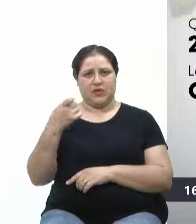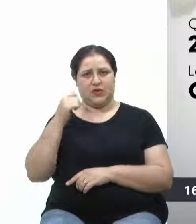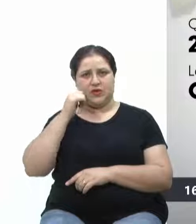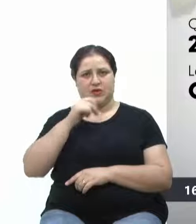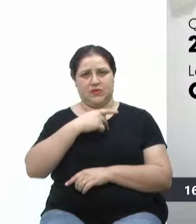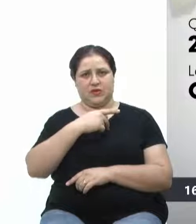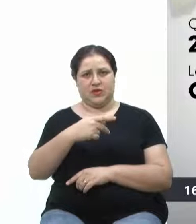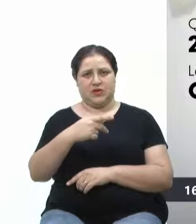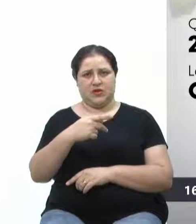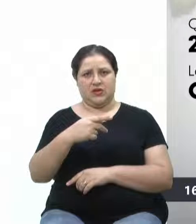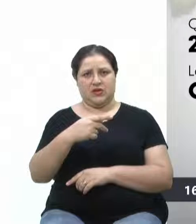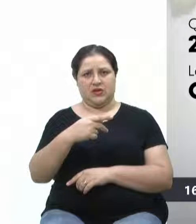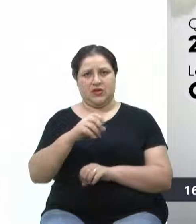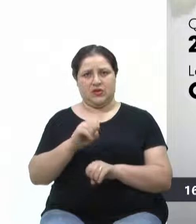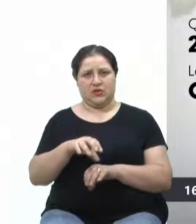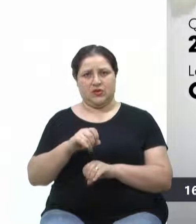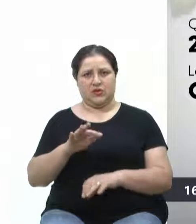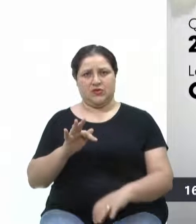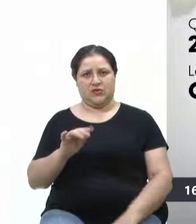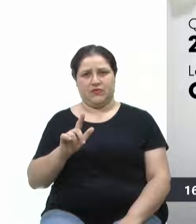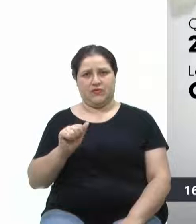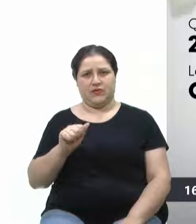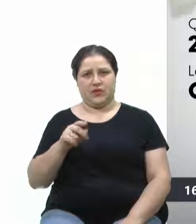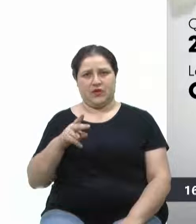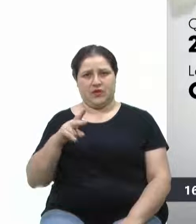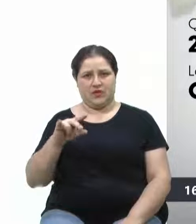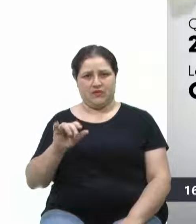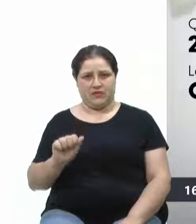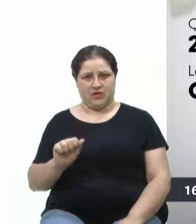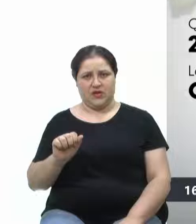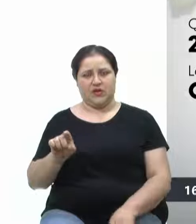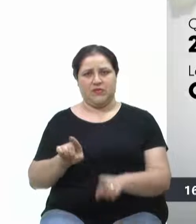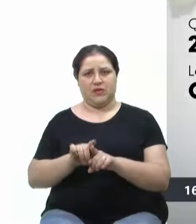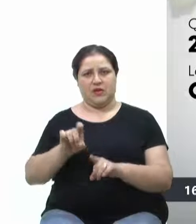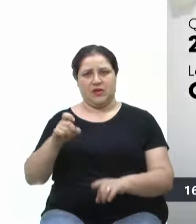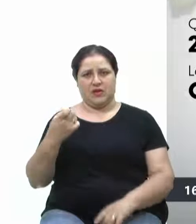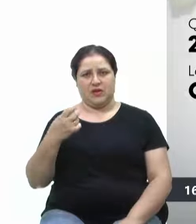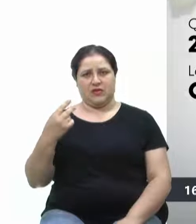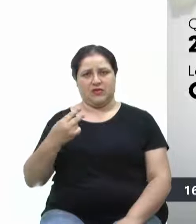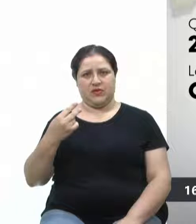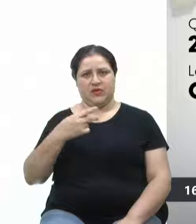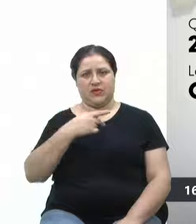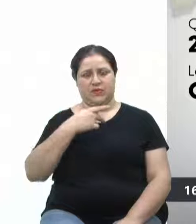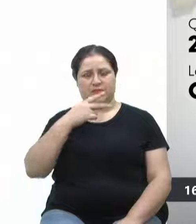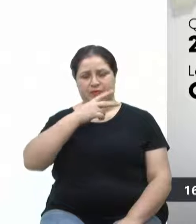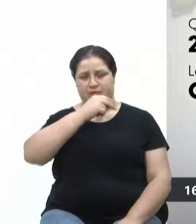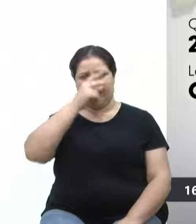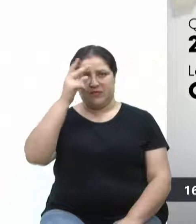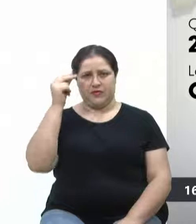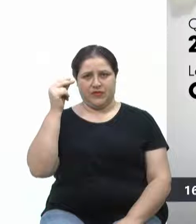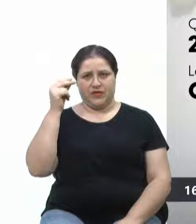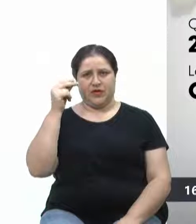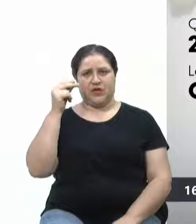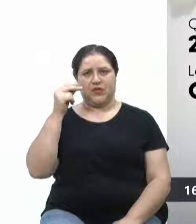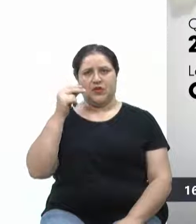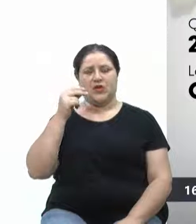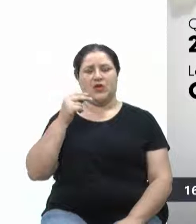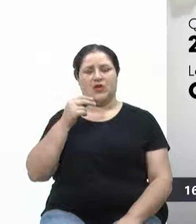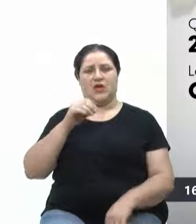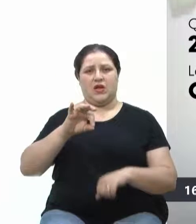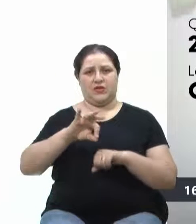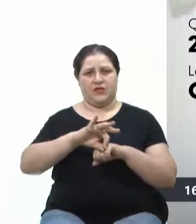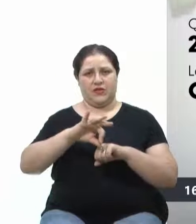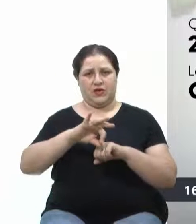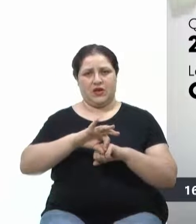Vergani, presença do ex-vice-prefeito e professor e advogado, Eloy Friis, debatendo então,